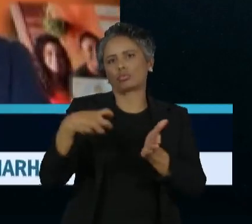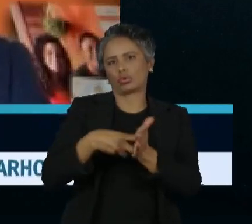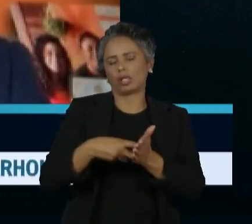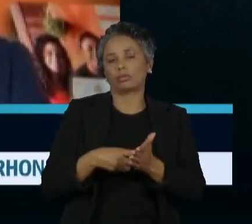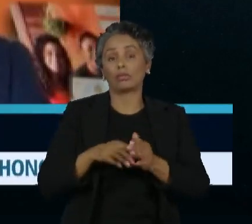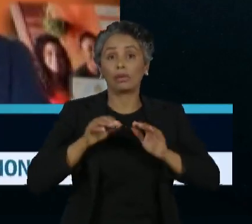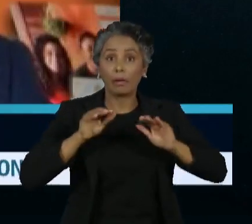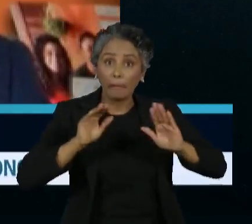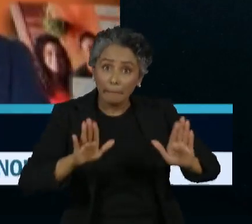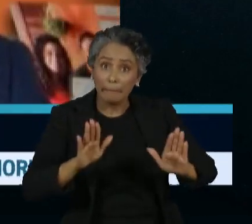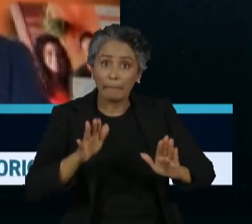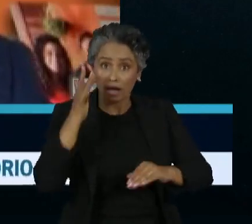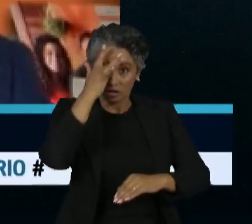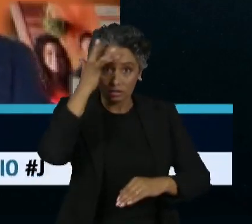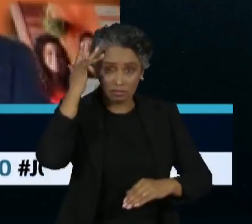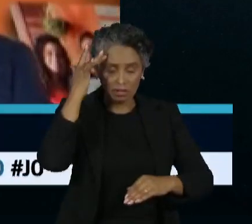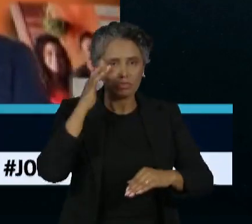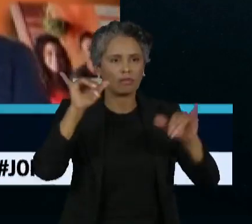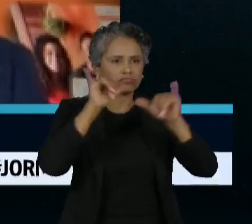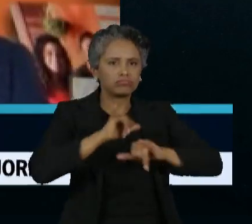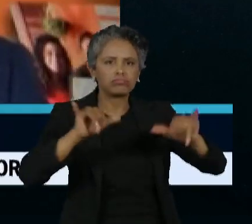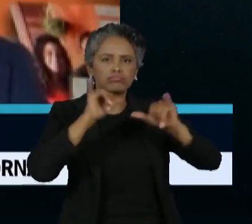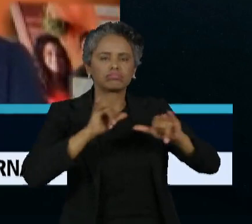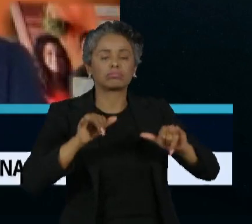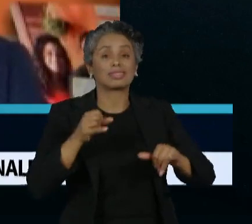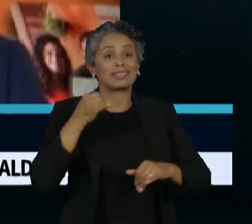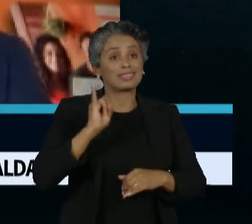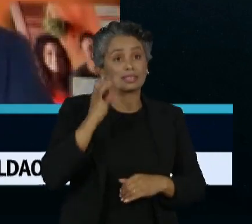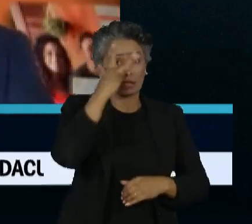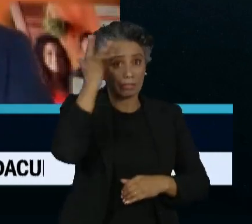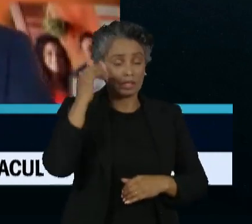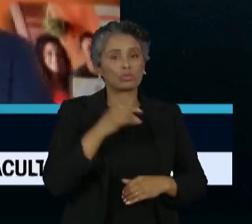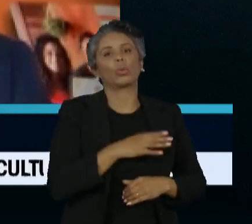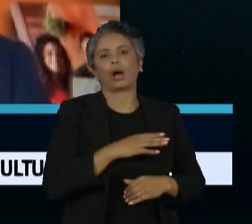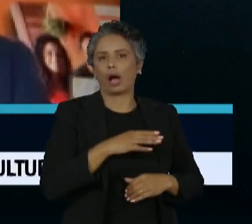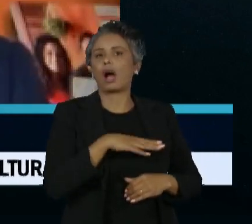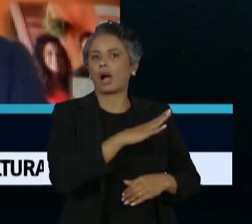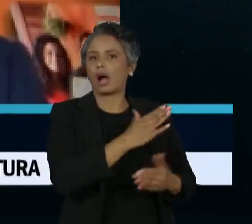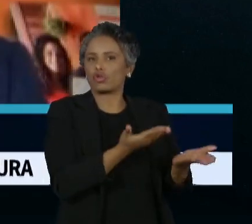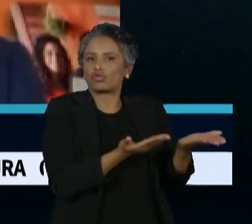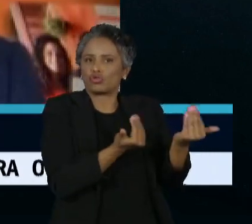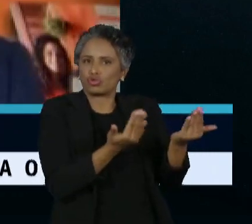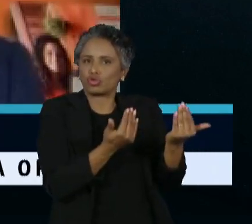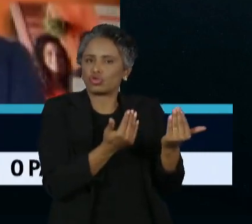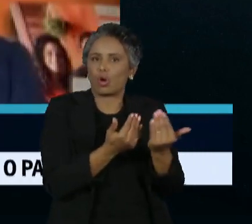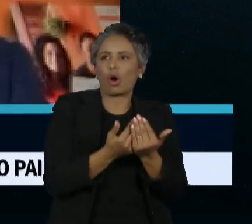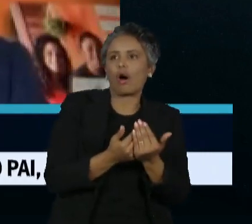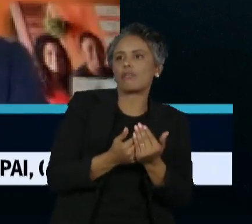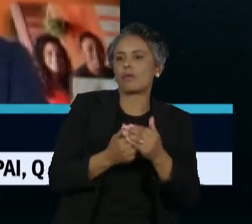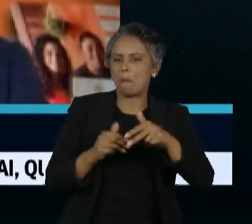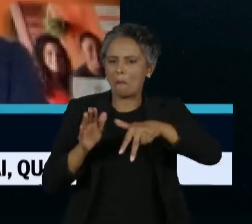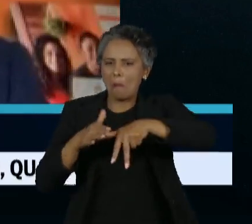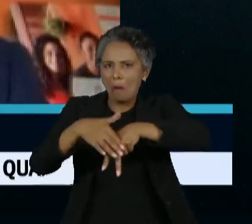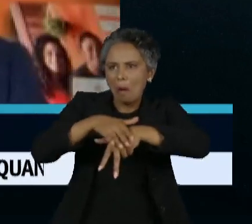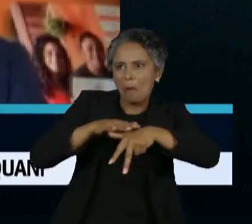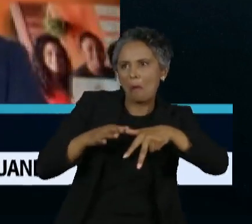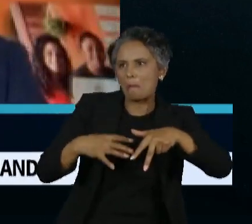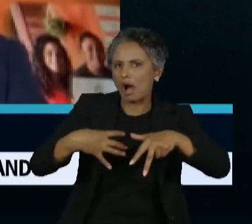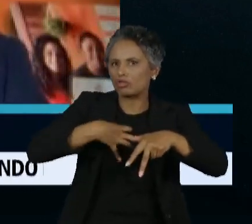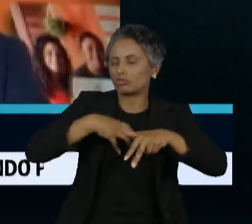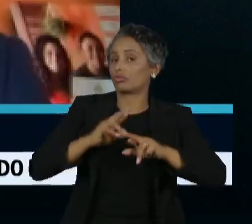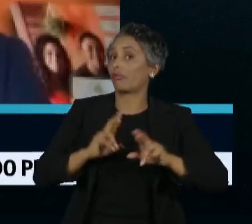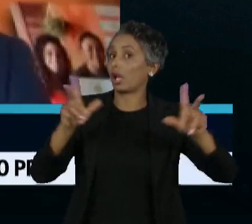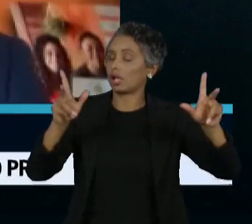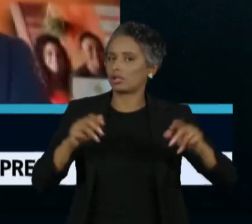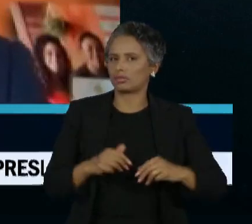Paulo, a forma de abordagem desses jovens pode fazer toda a diferença. Eu fui criança negra, morador de favela,